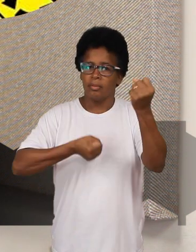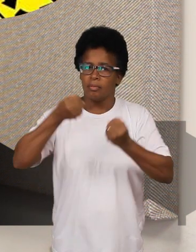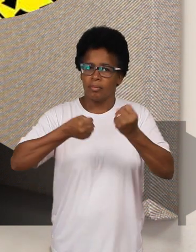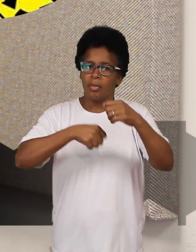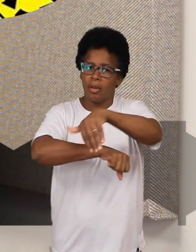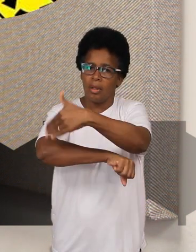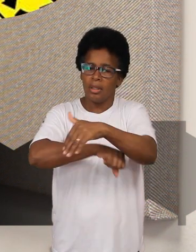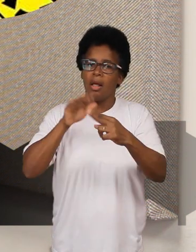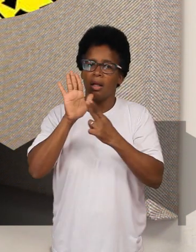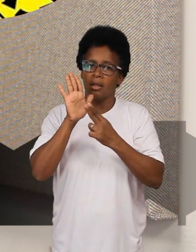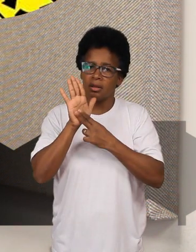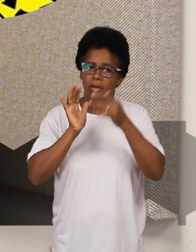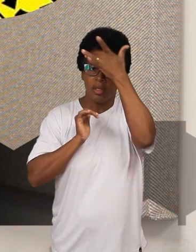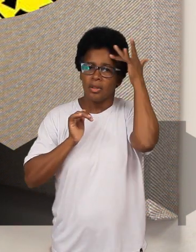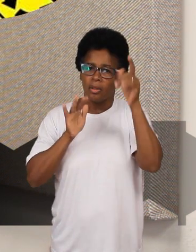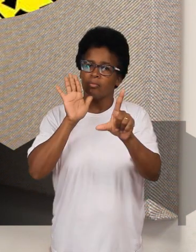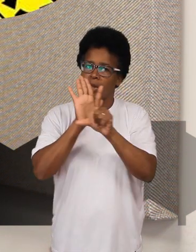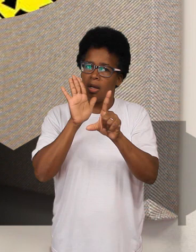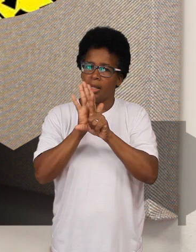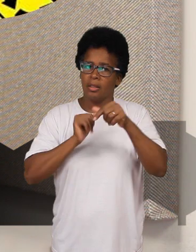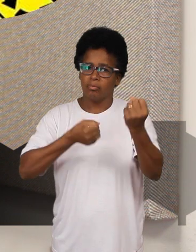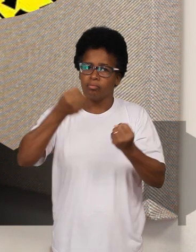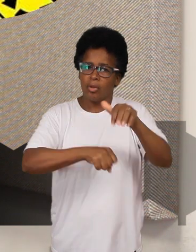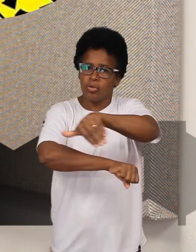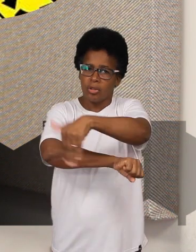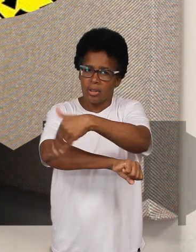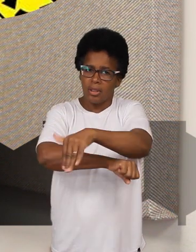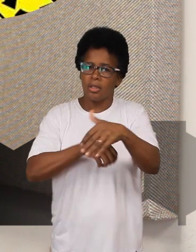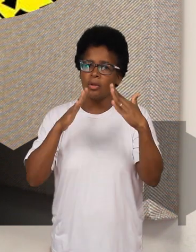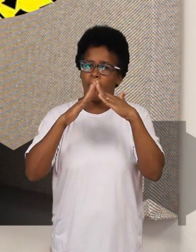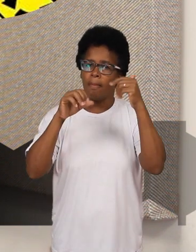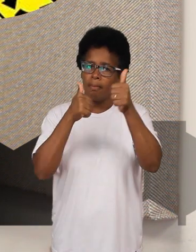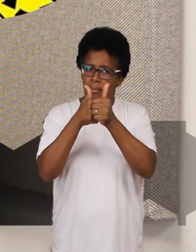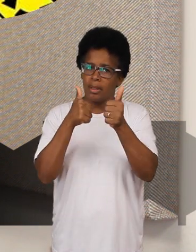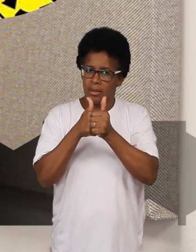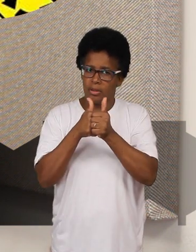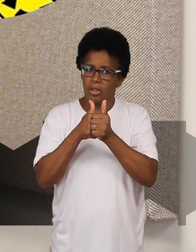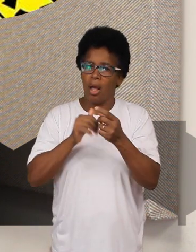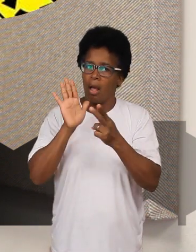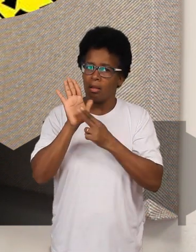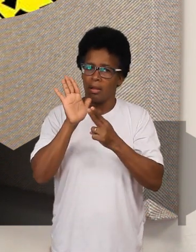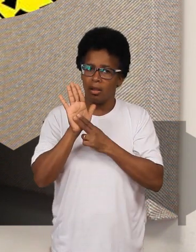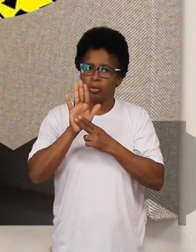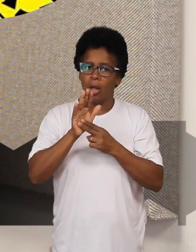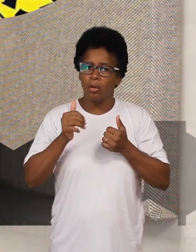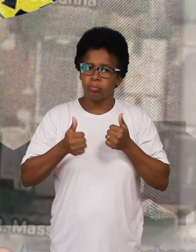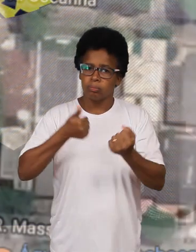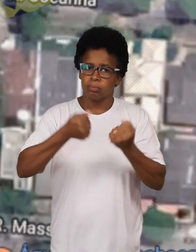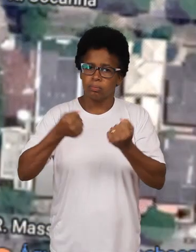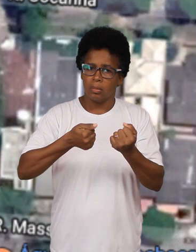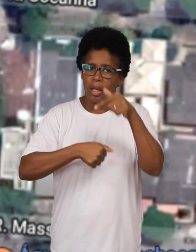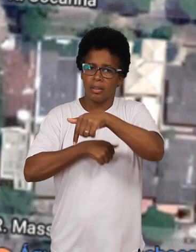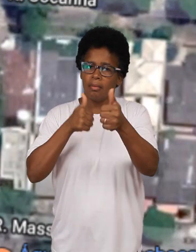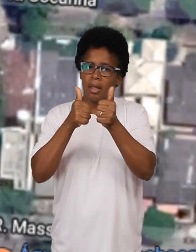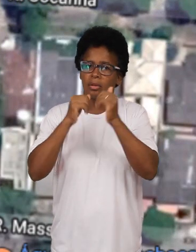de Mobilidade Urbana está em alerta com o cumprimento das leis de trânsito ao redor das ruas da paróquia. Fique atento